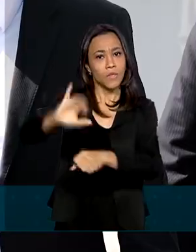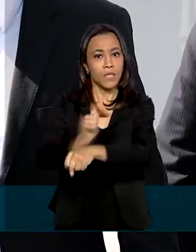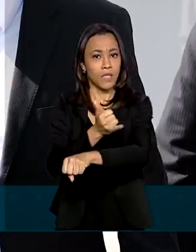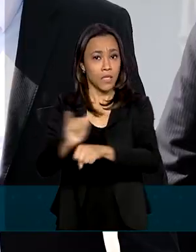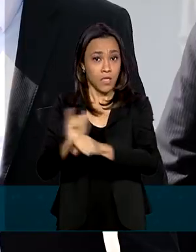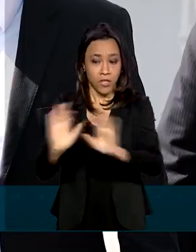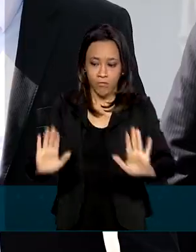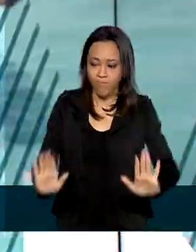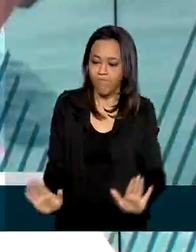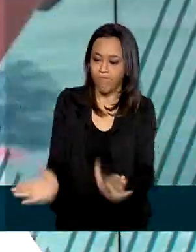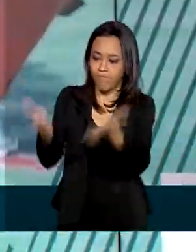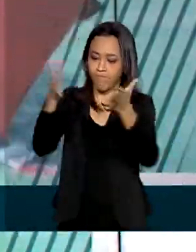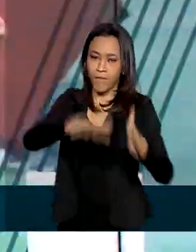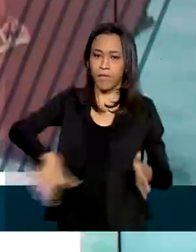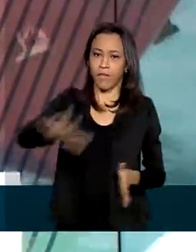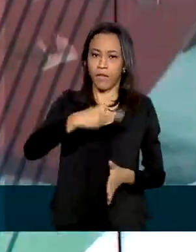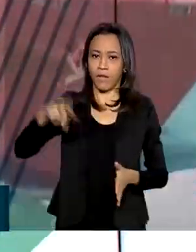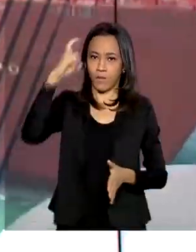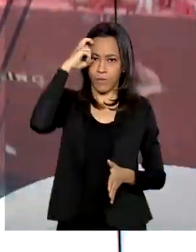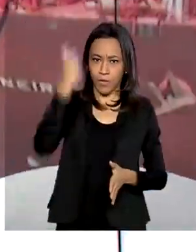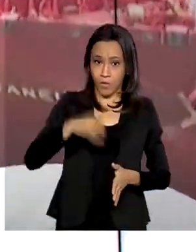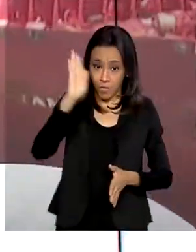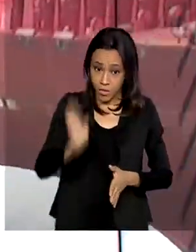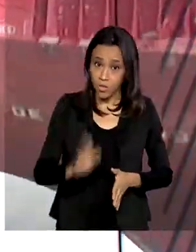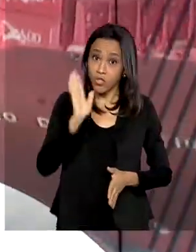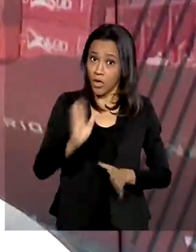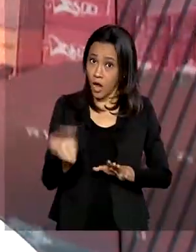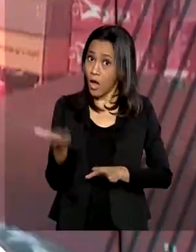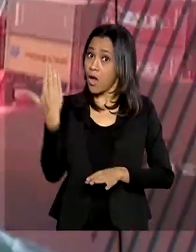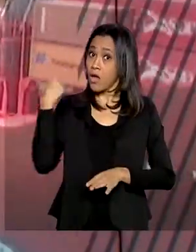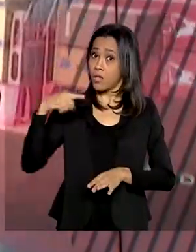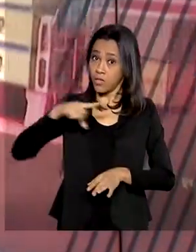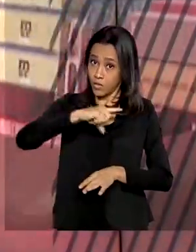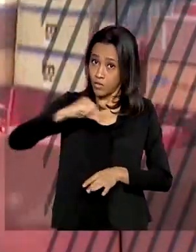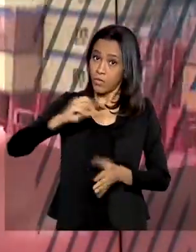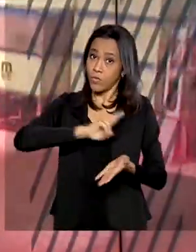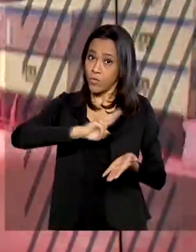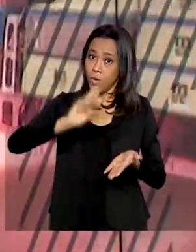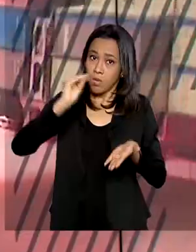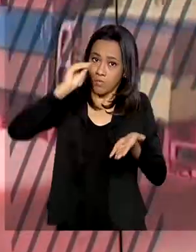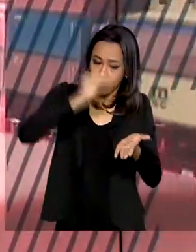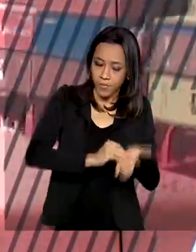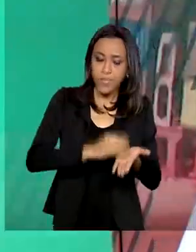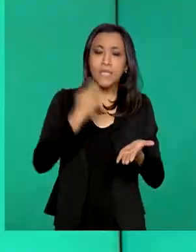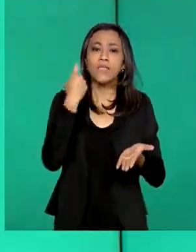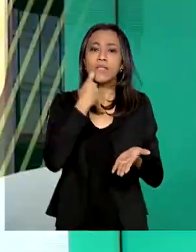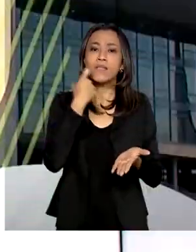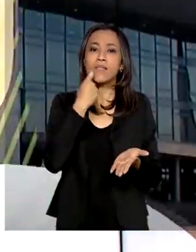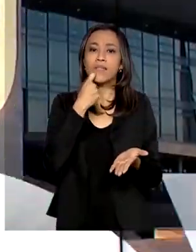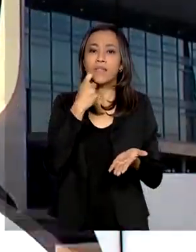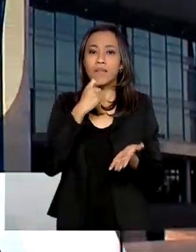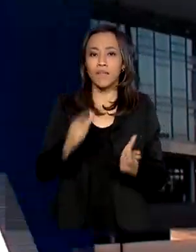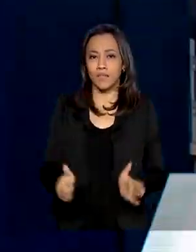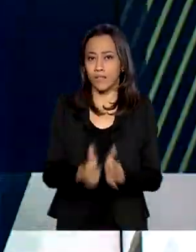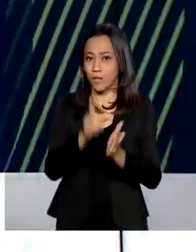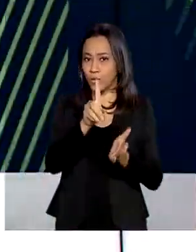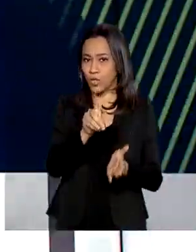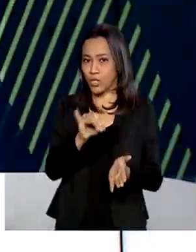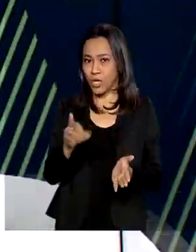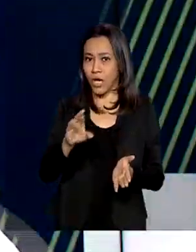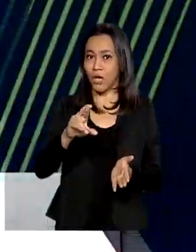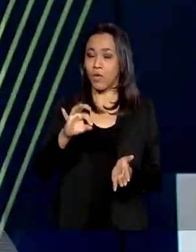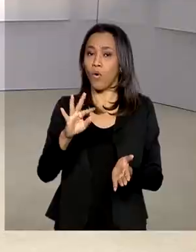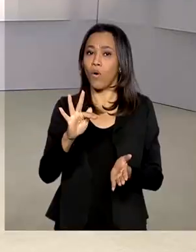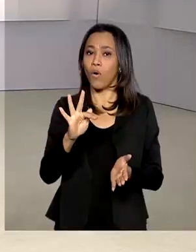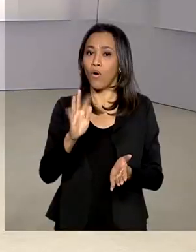cultural no país. A nomeação de Mário Frias já havia sido publicada na última sexta-feira, em edição extra do Diário Oficial da